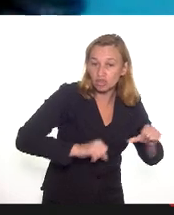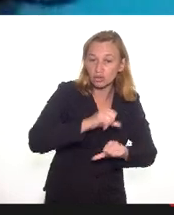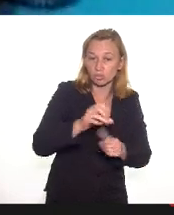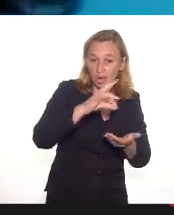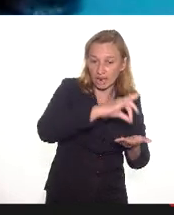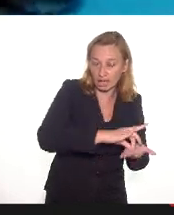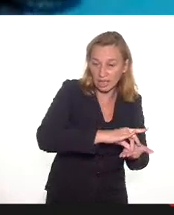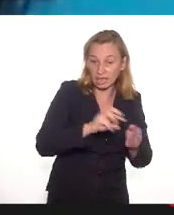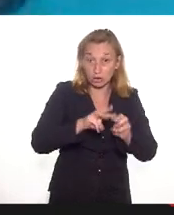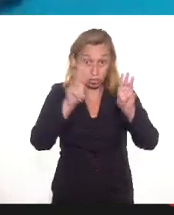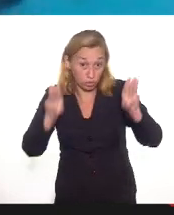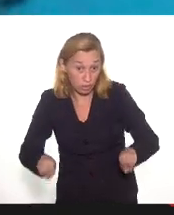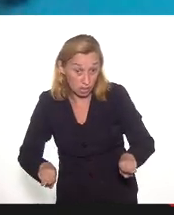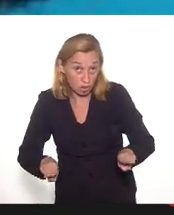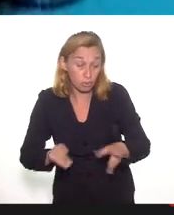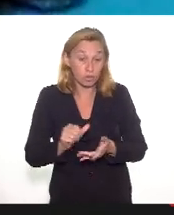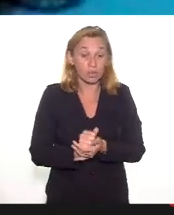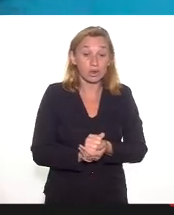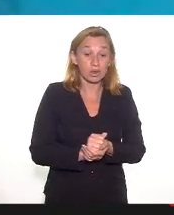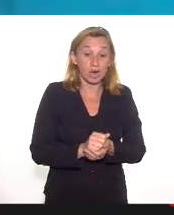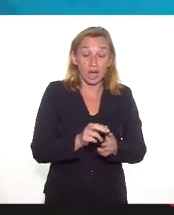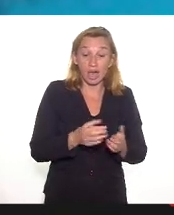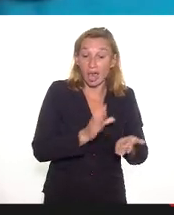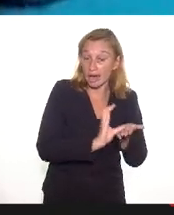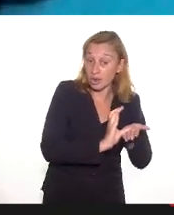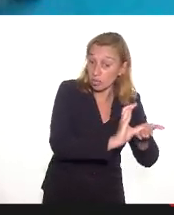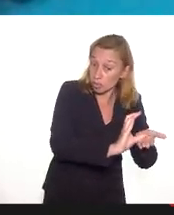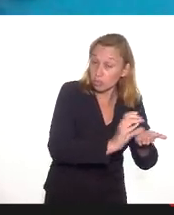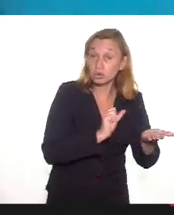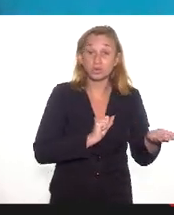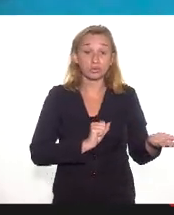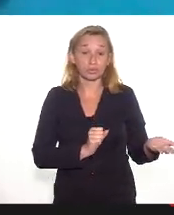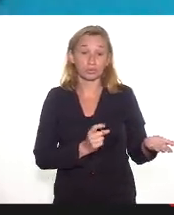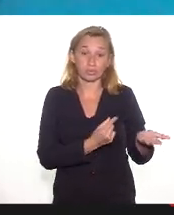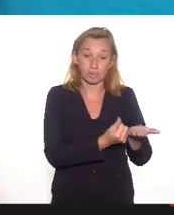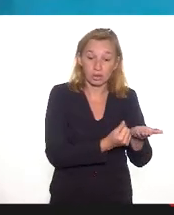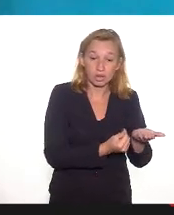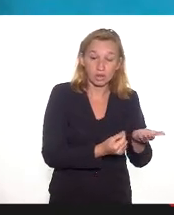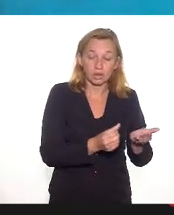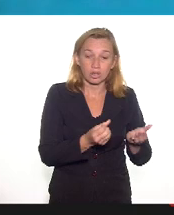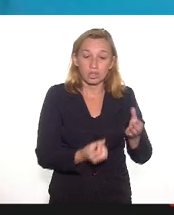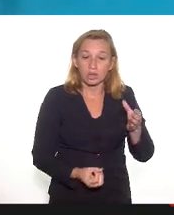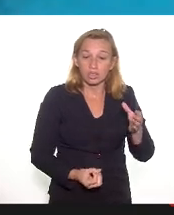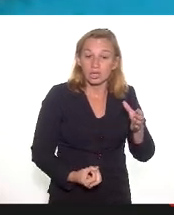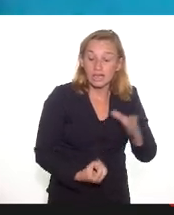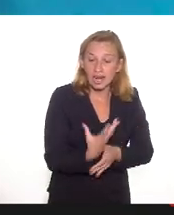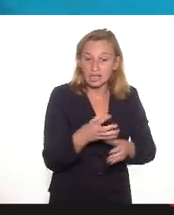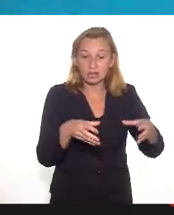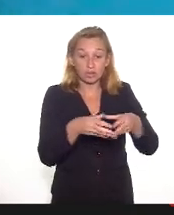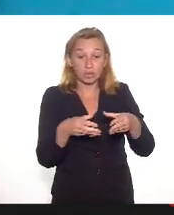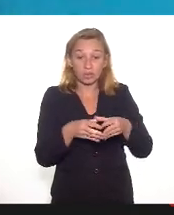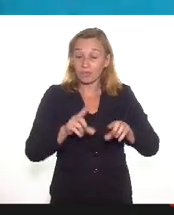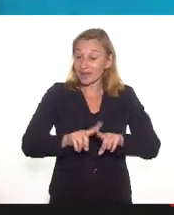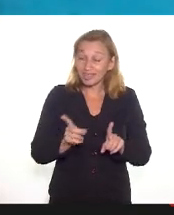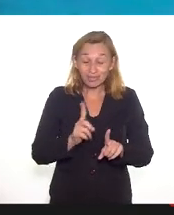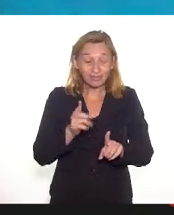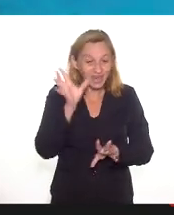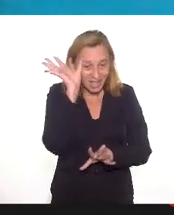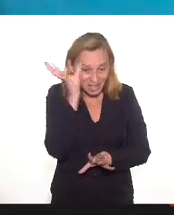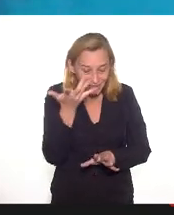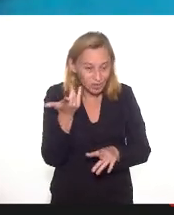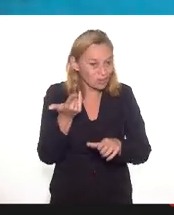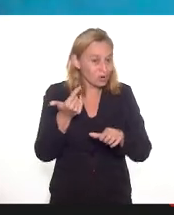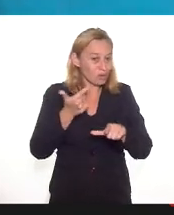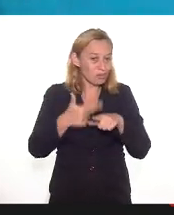realidade dos museus no que diz respeito a recurso, obtenção de recurso e formação de equipes, mas que não solucionou o problema, né.